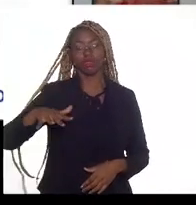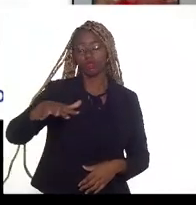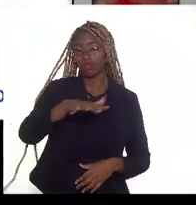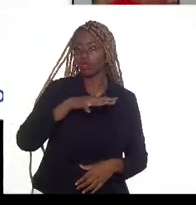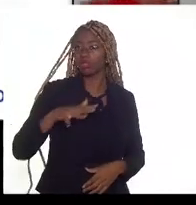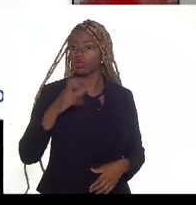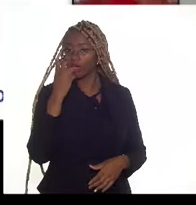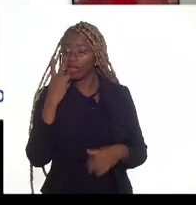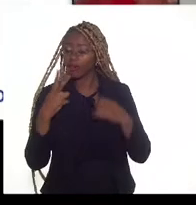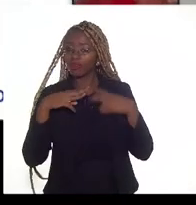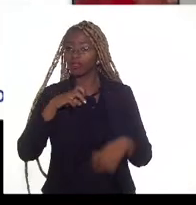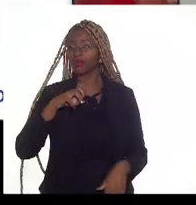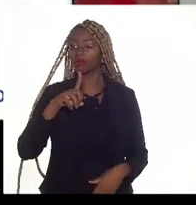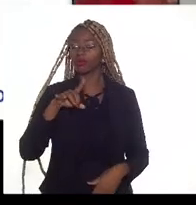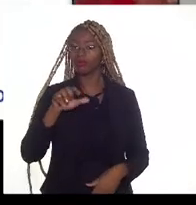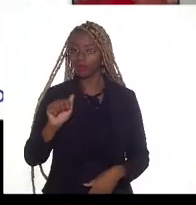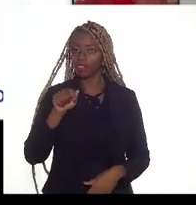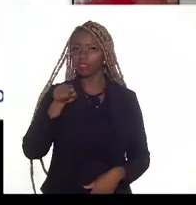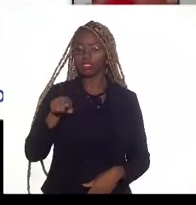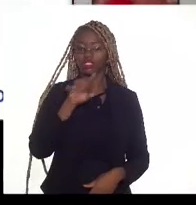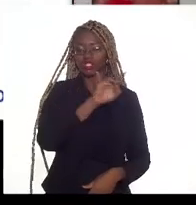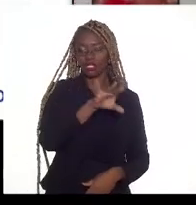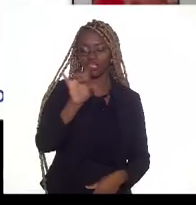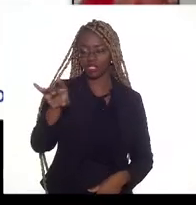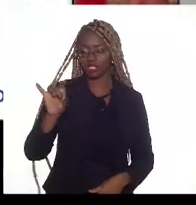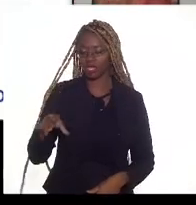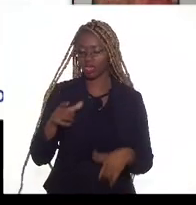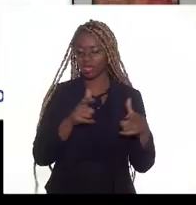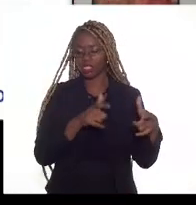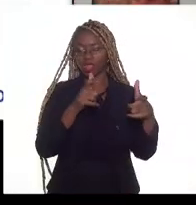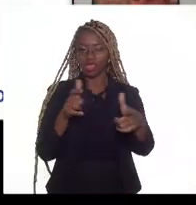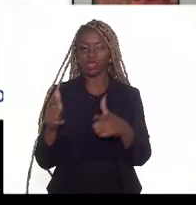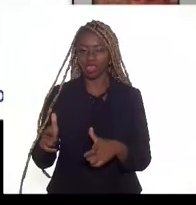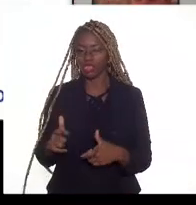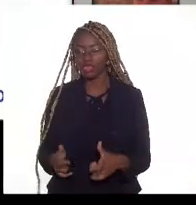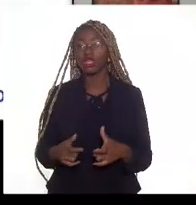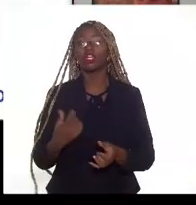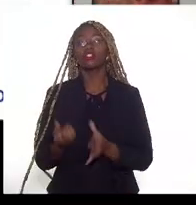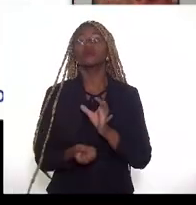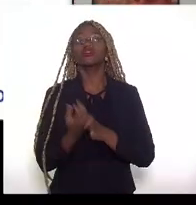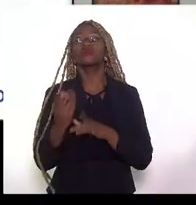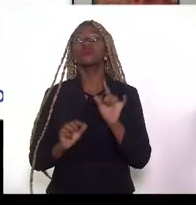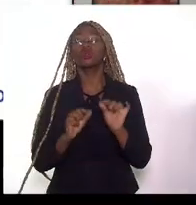ponderada da qualidade de cada ponto de entrega e o volume que foi produzido em cada um deles.